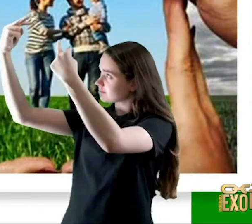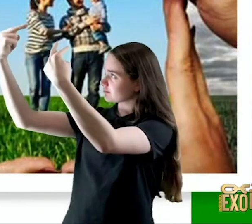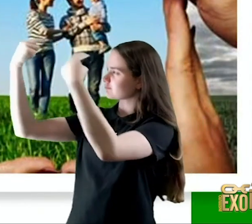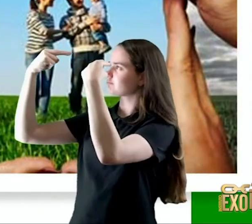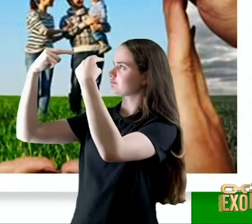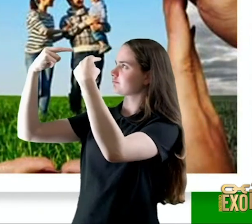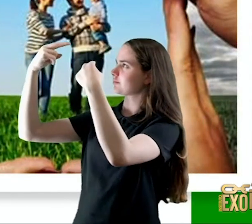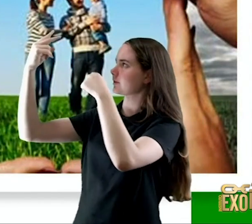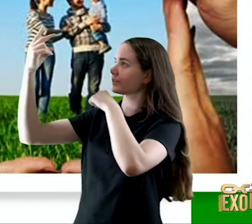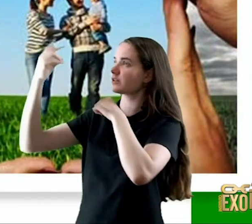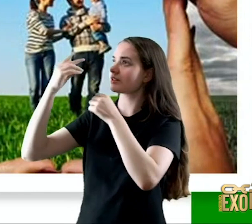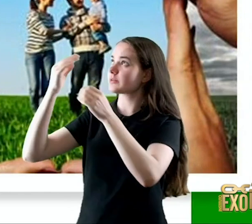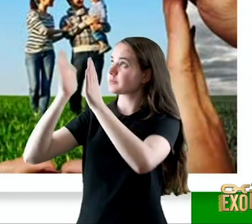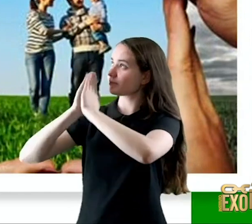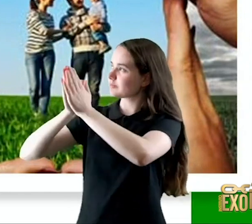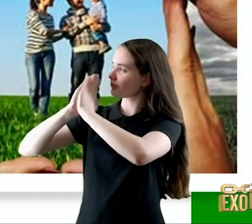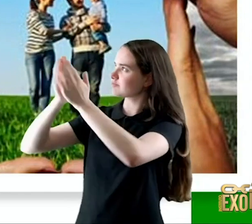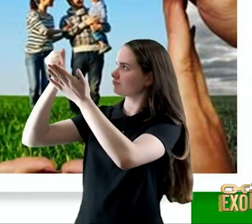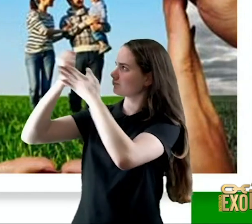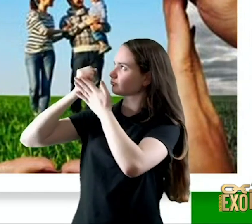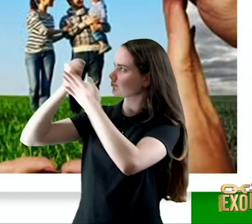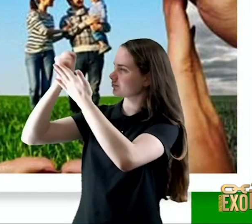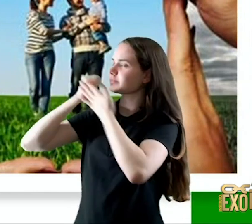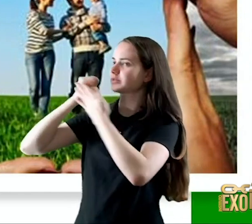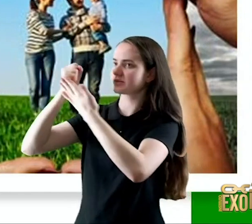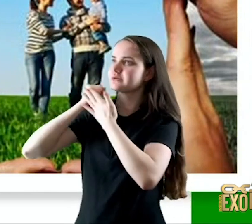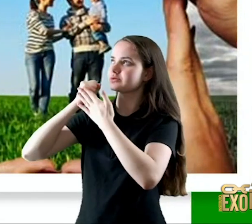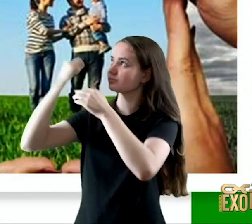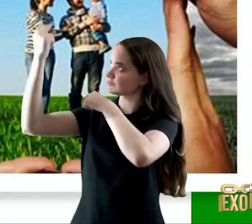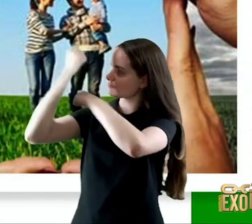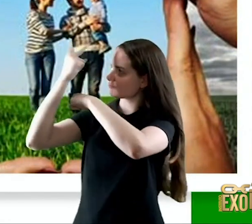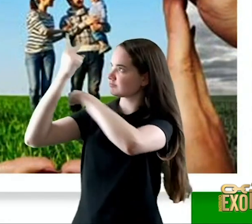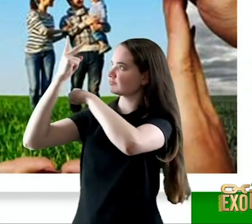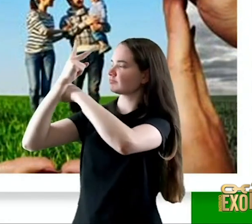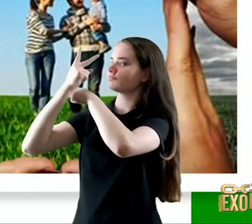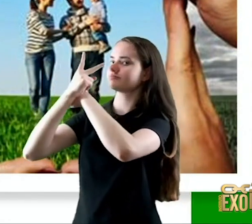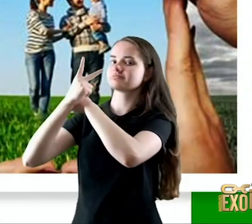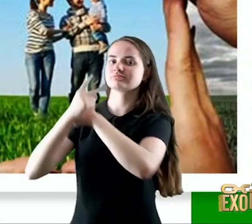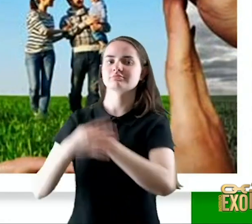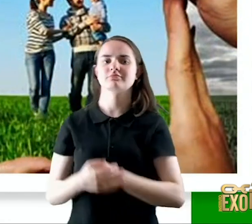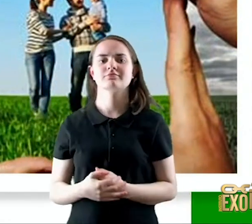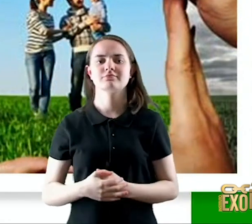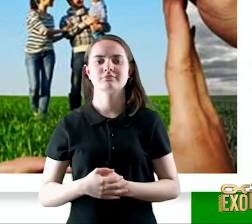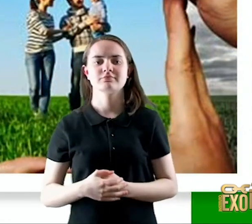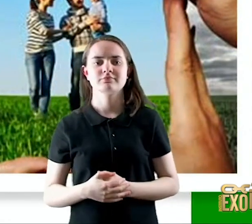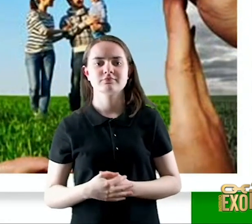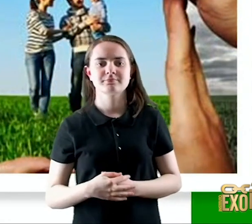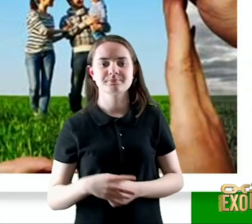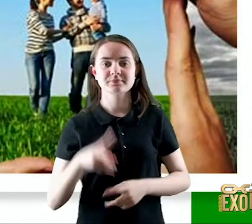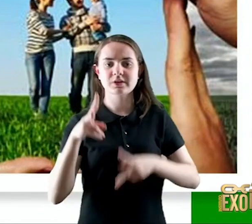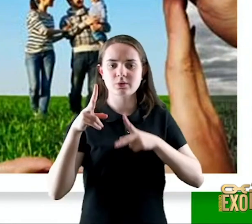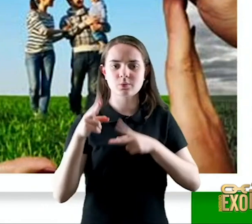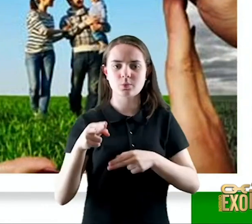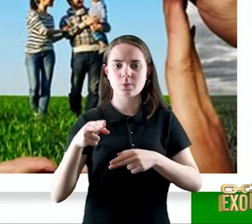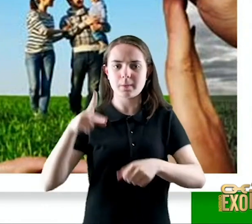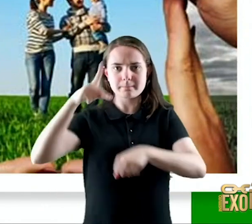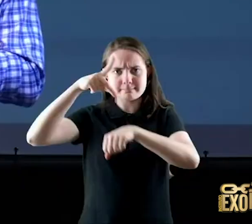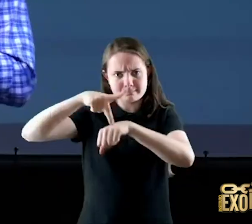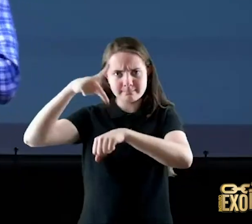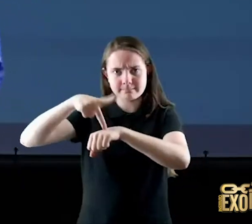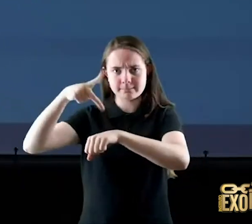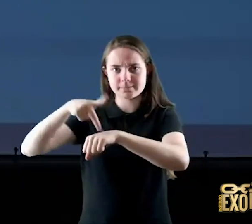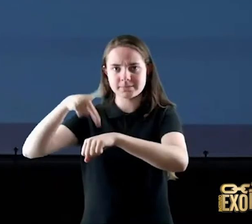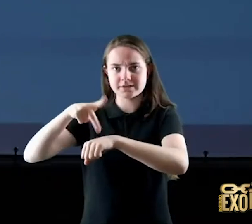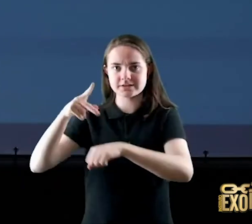para mim vem livrar-me depressa ser minha rocha de refúgio sabe uma rocha onde você entra dentro de um